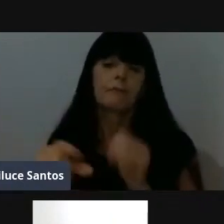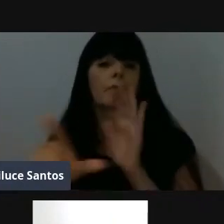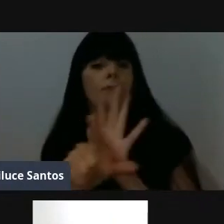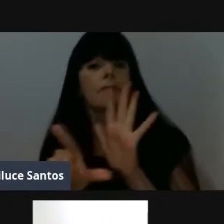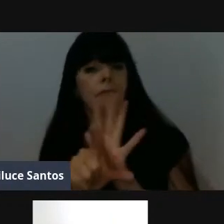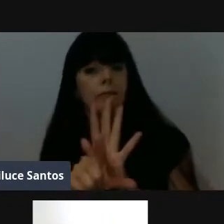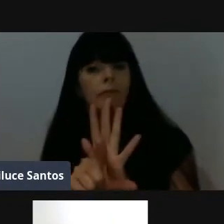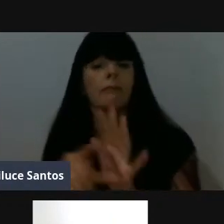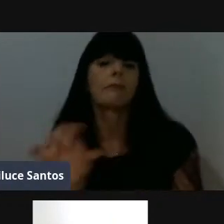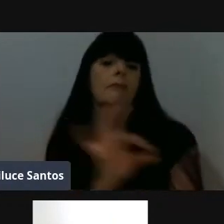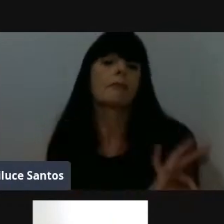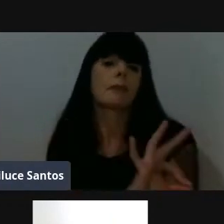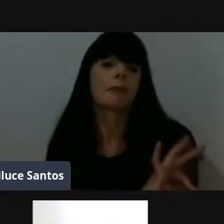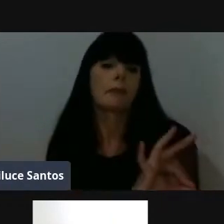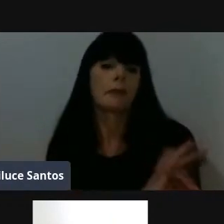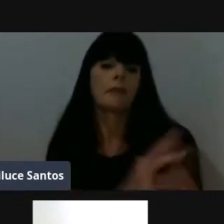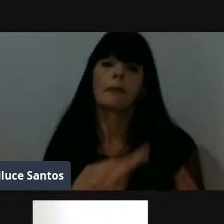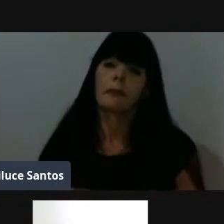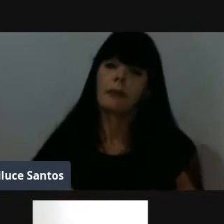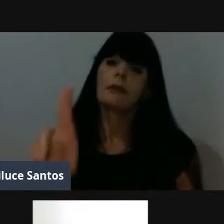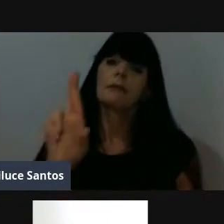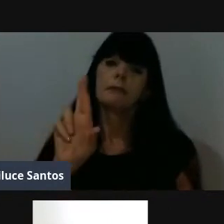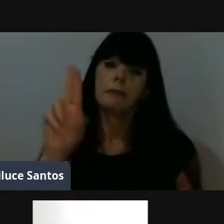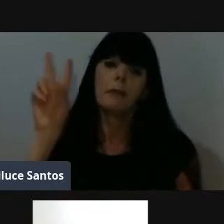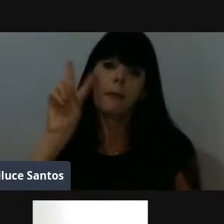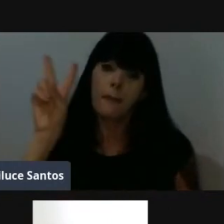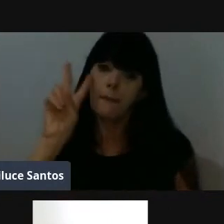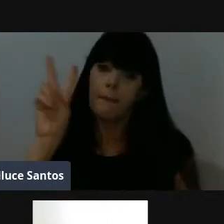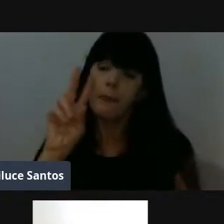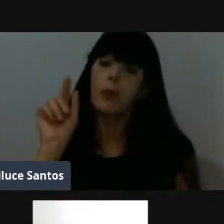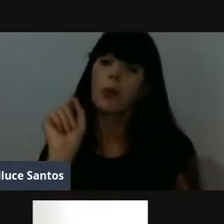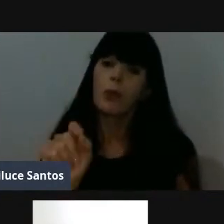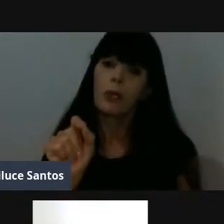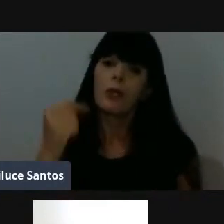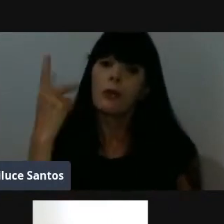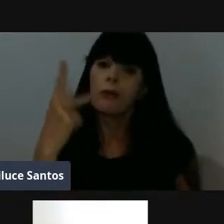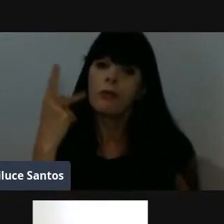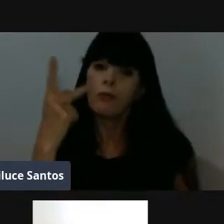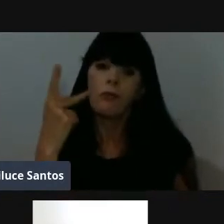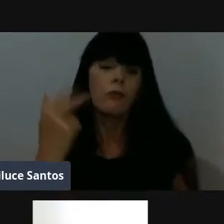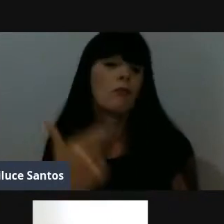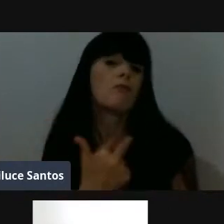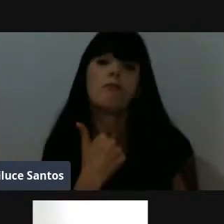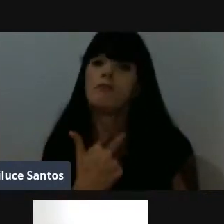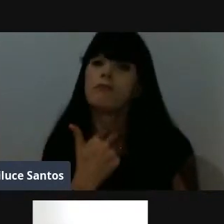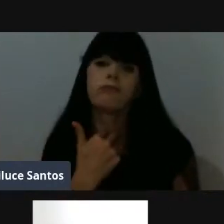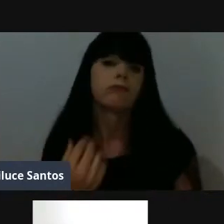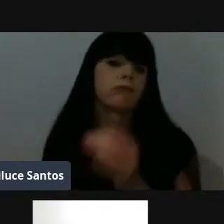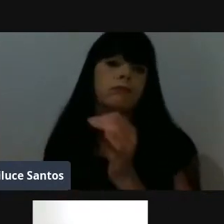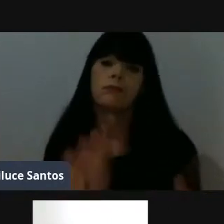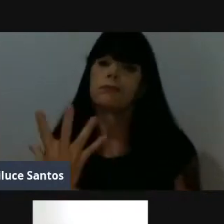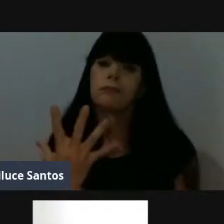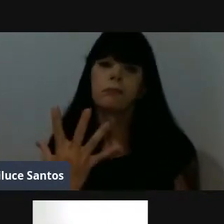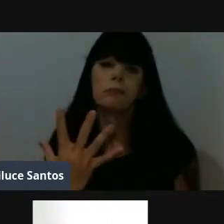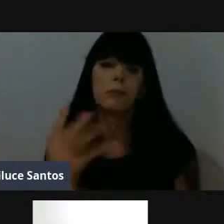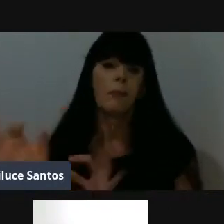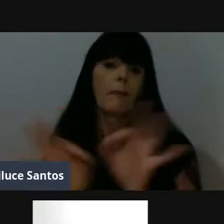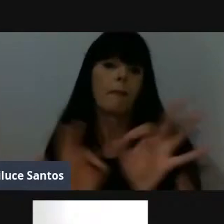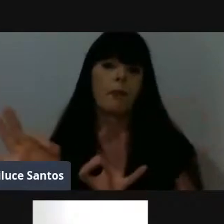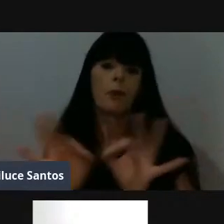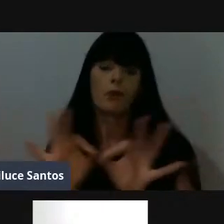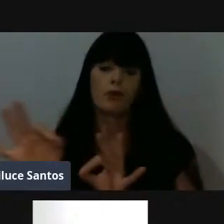fiscalizar, representar, né, lembrando que o vereador, ele não pode criar projeto de lei que gera